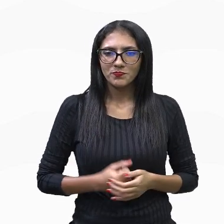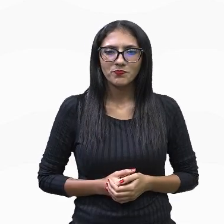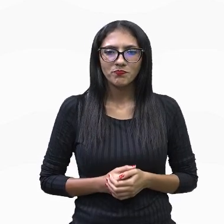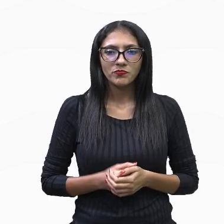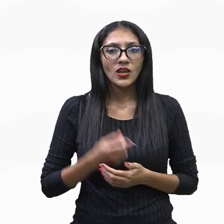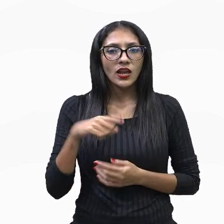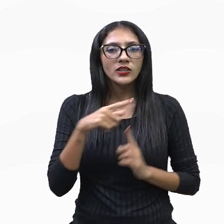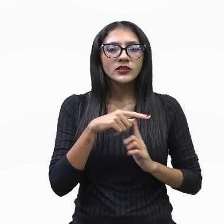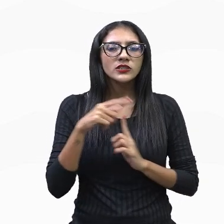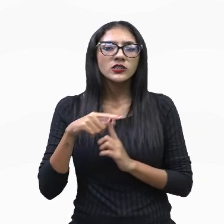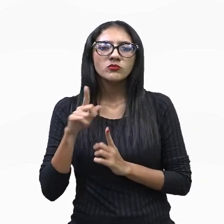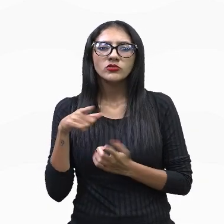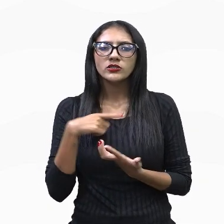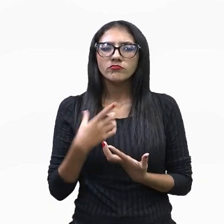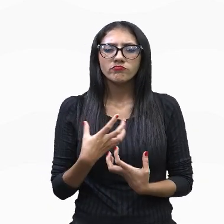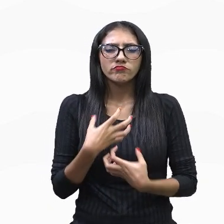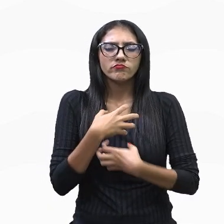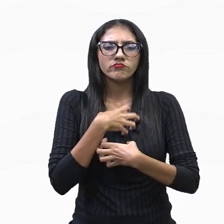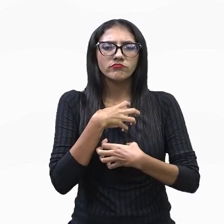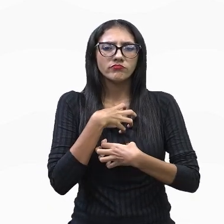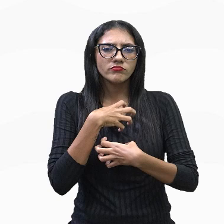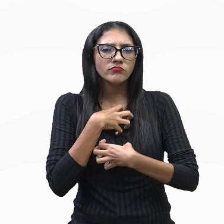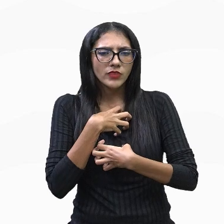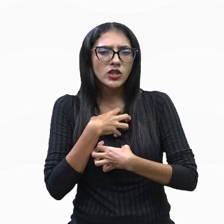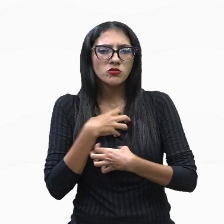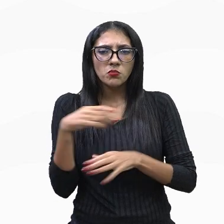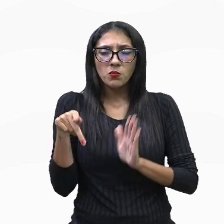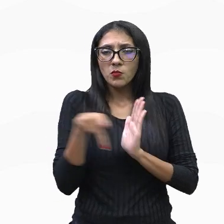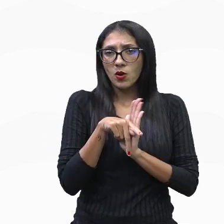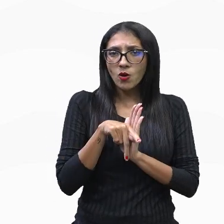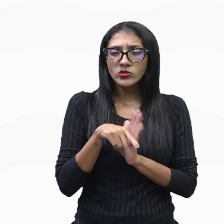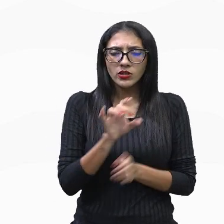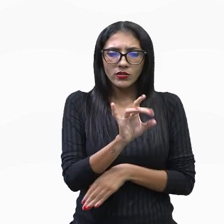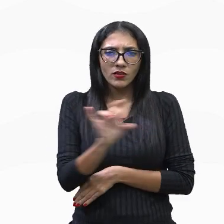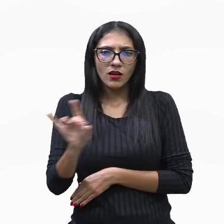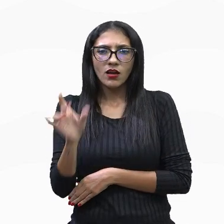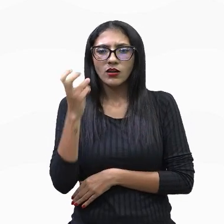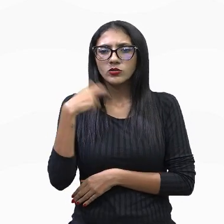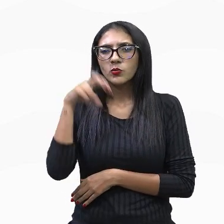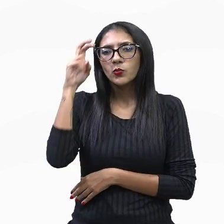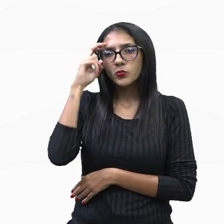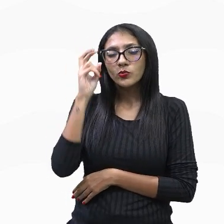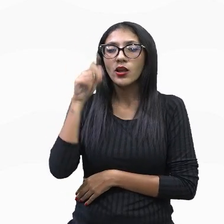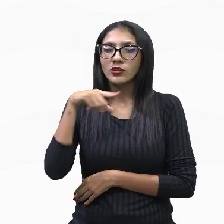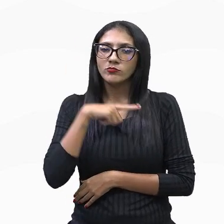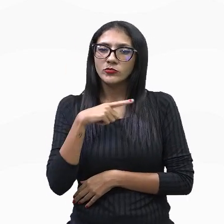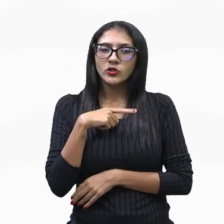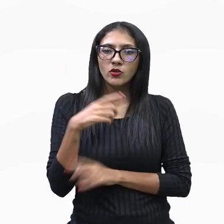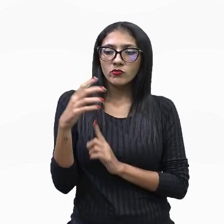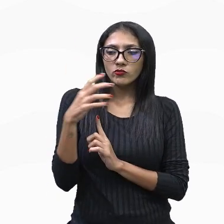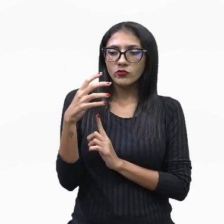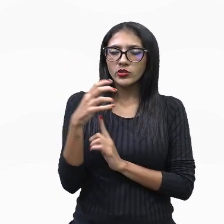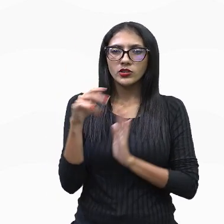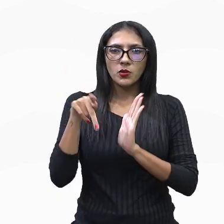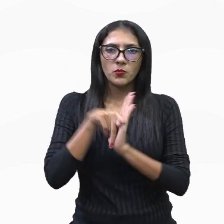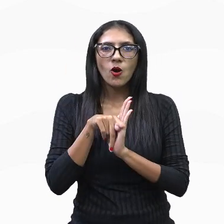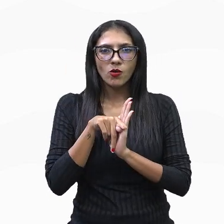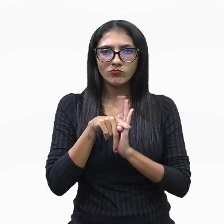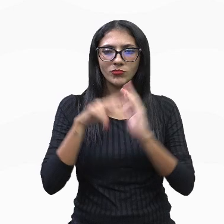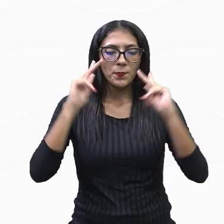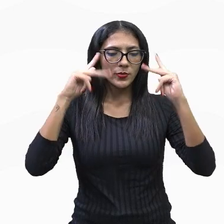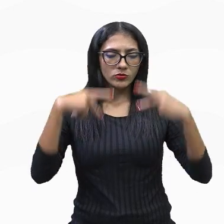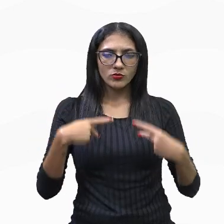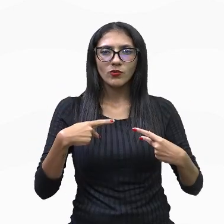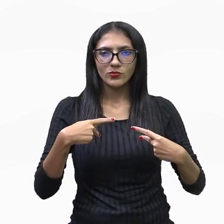este estilo, este espírito próprio de cada cultura, influencia o comportamento dos